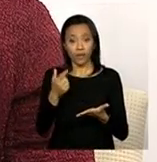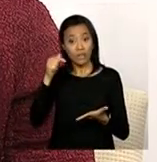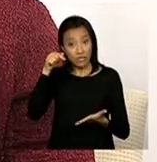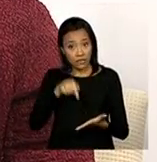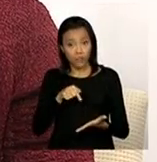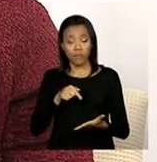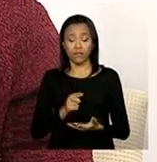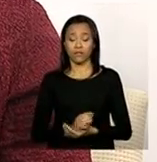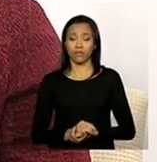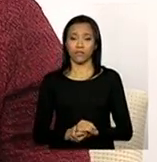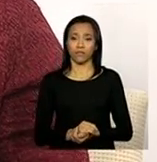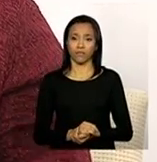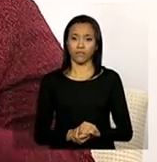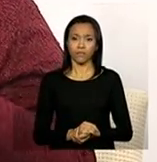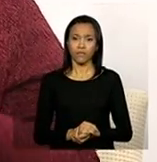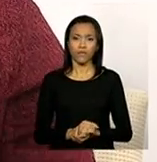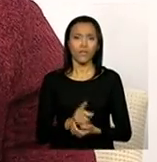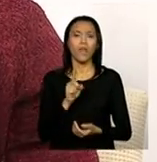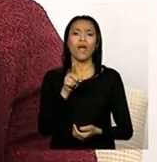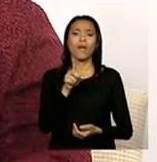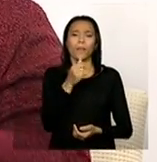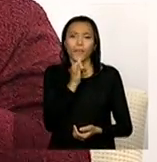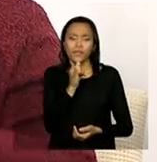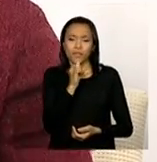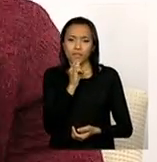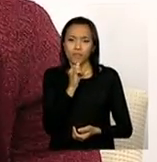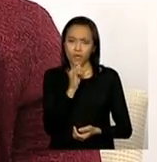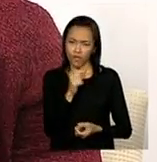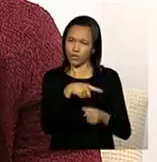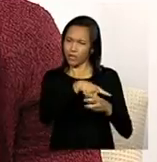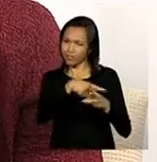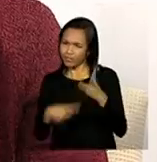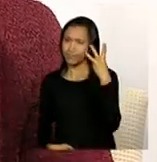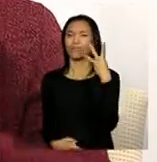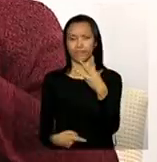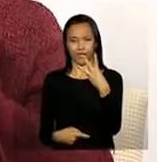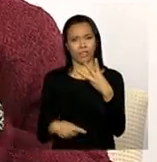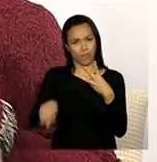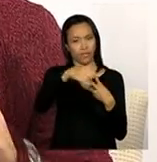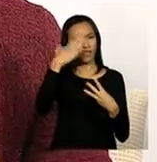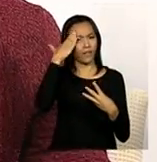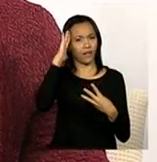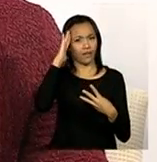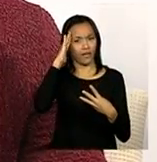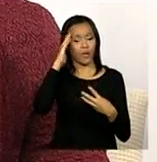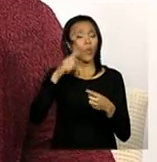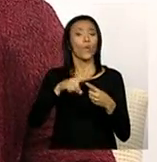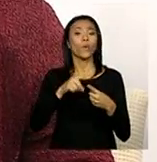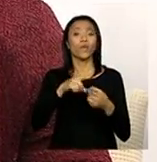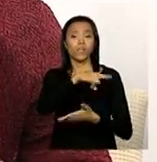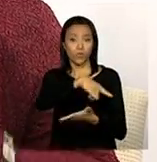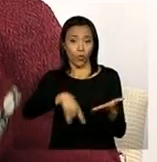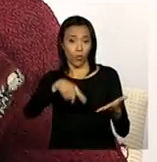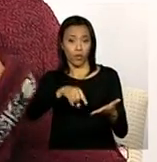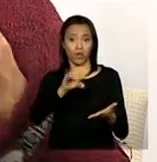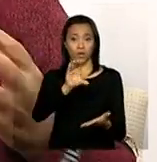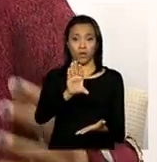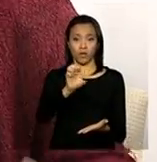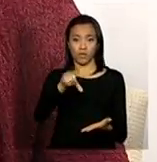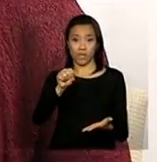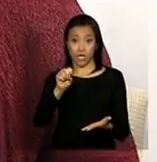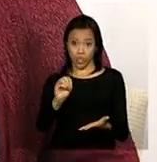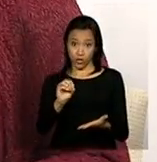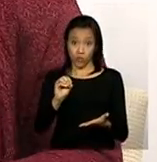Adriana, faz com que, por exemplo, vou dar três exemplos. O que o censo desse ano fez para que o